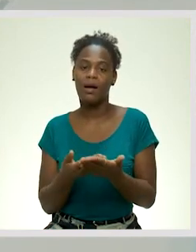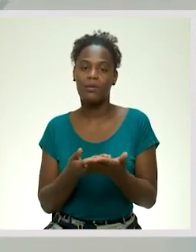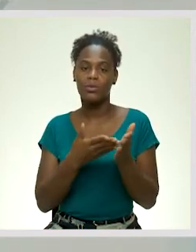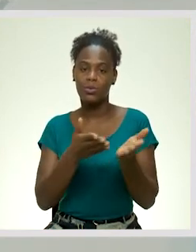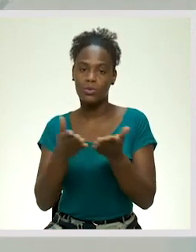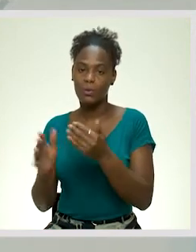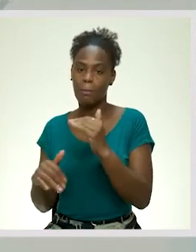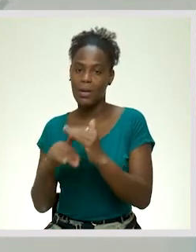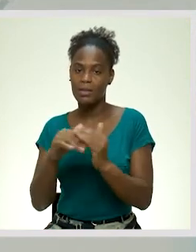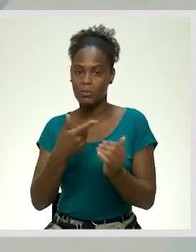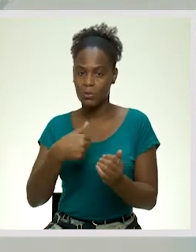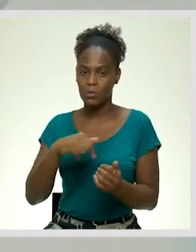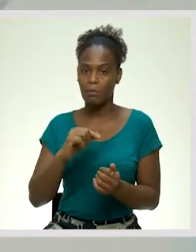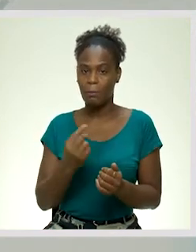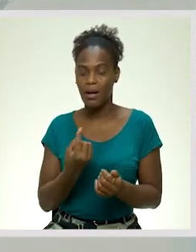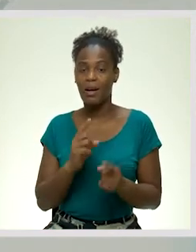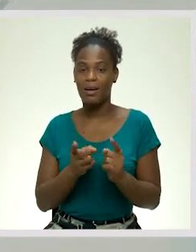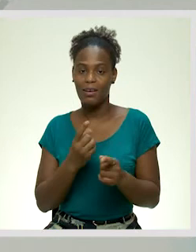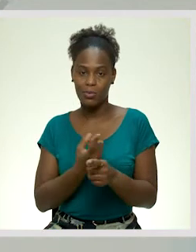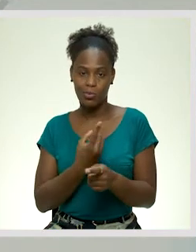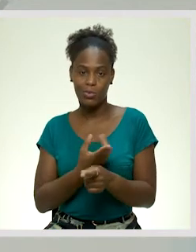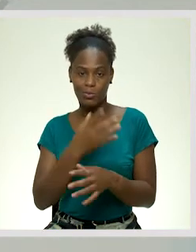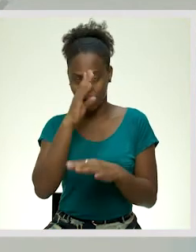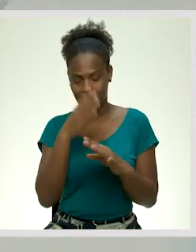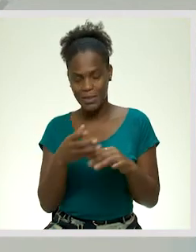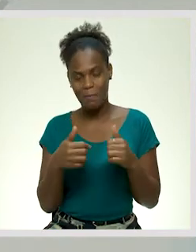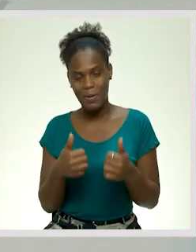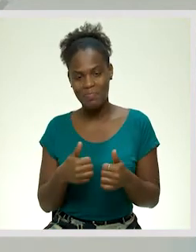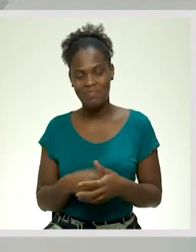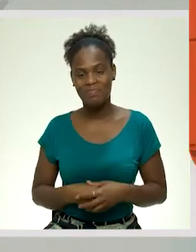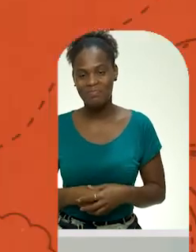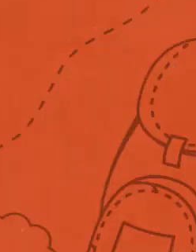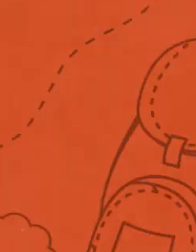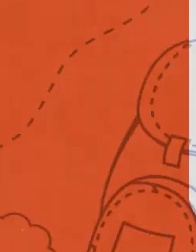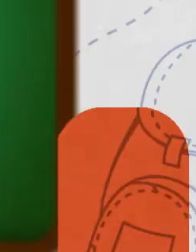colaboração máxima para que as coisas corram muito bem.